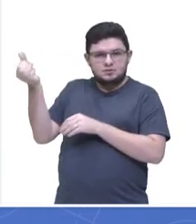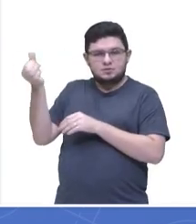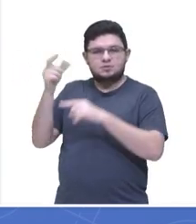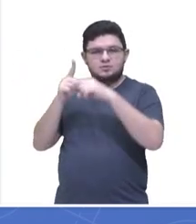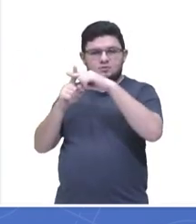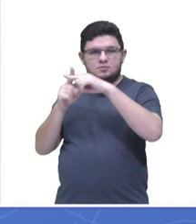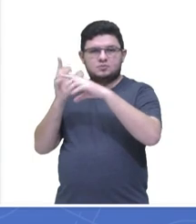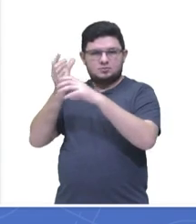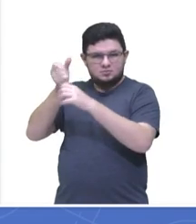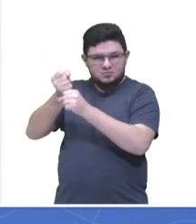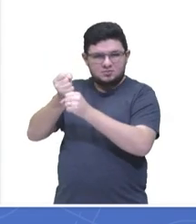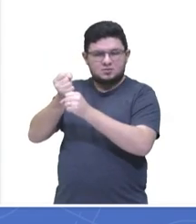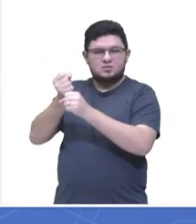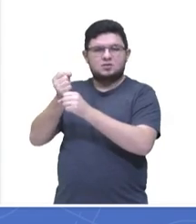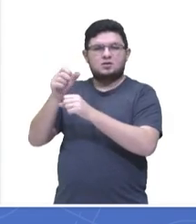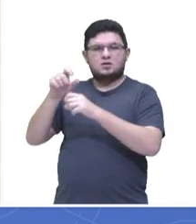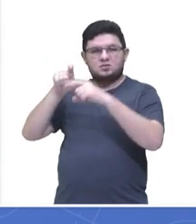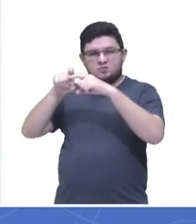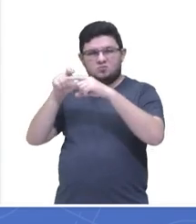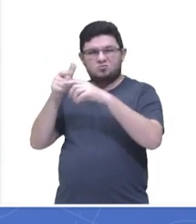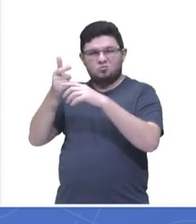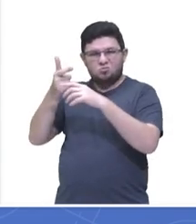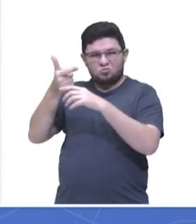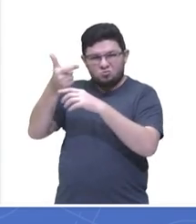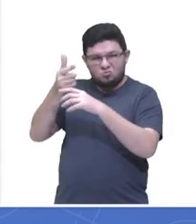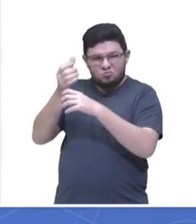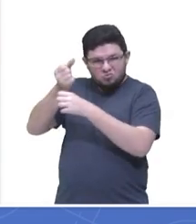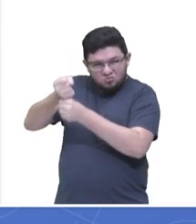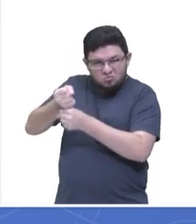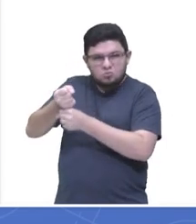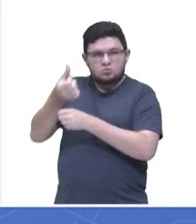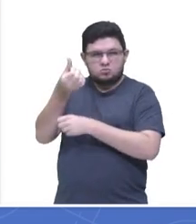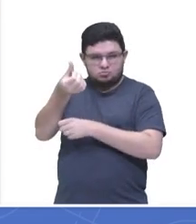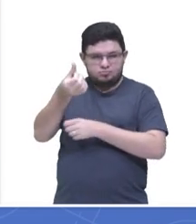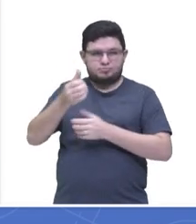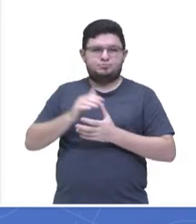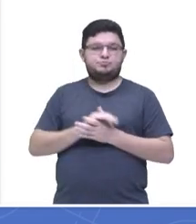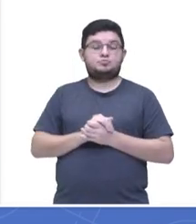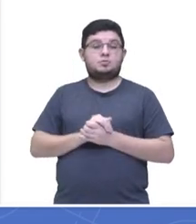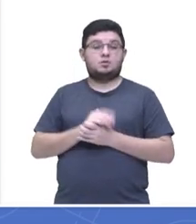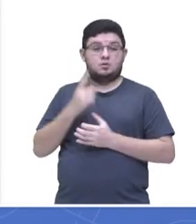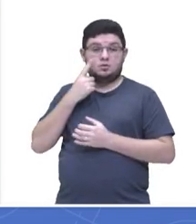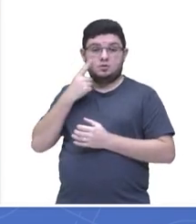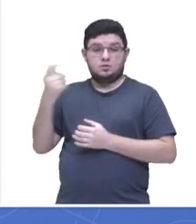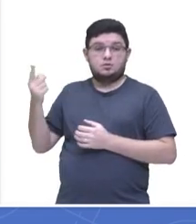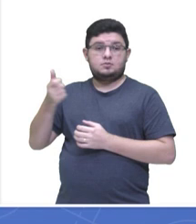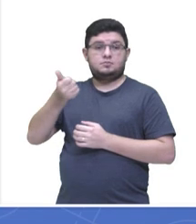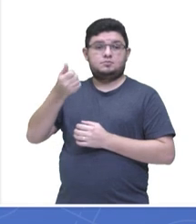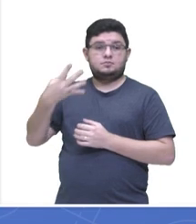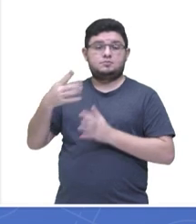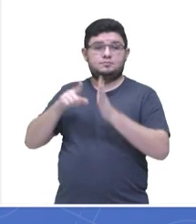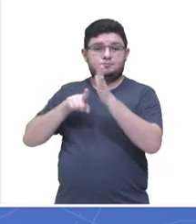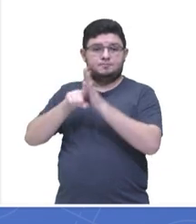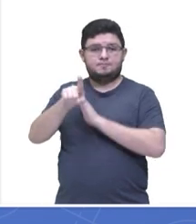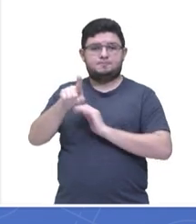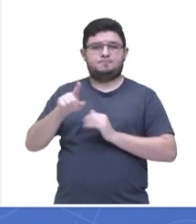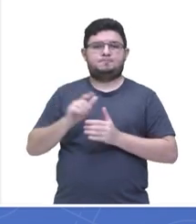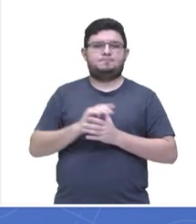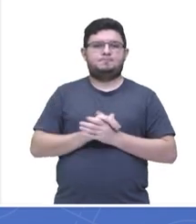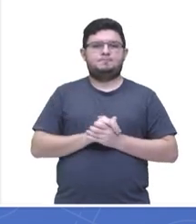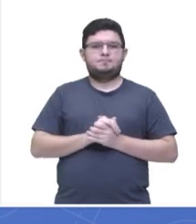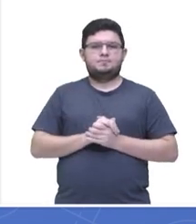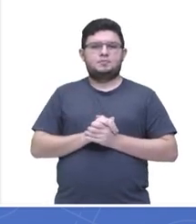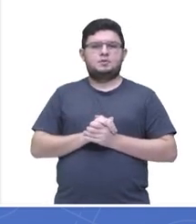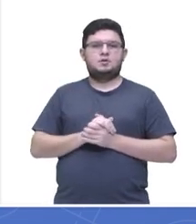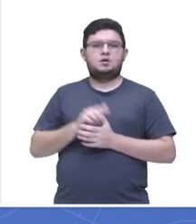6. Bacaninha? Próxima questão da Tarentão, olha só. Questão de número 14 diz o seguinte, uma questão